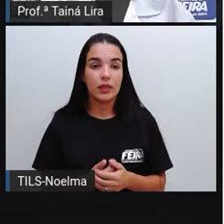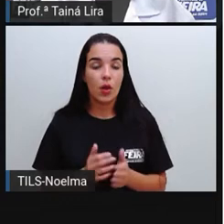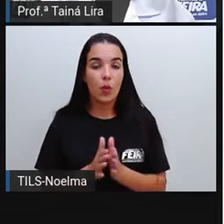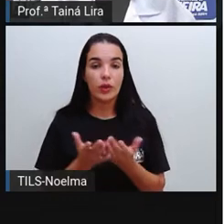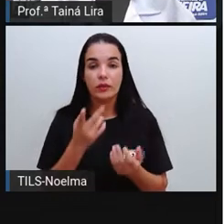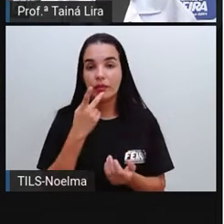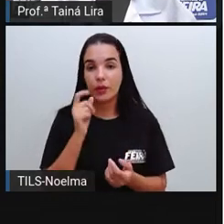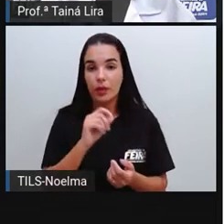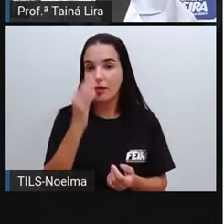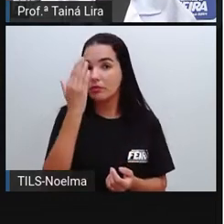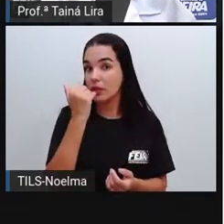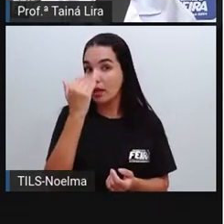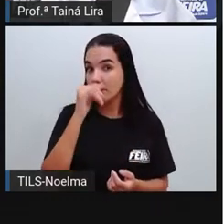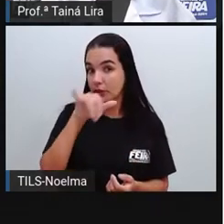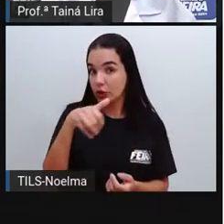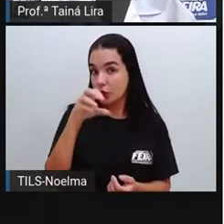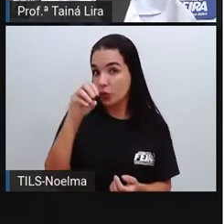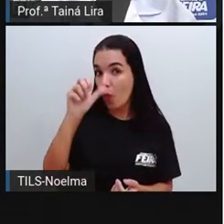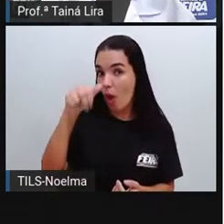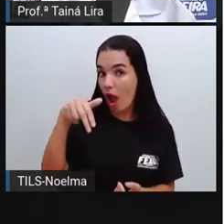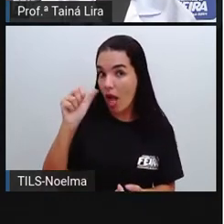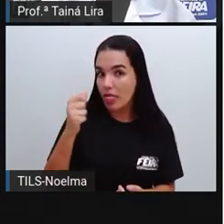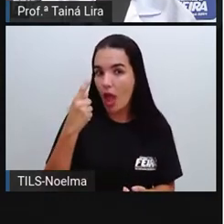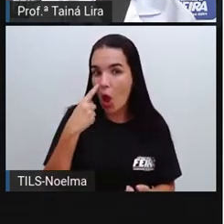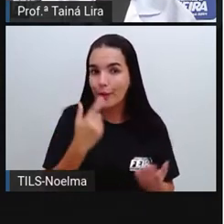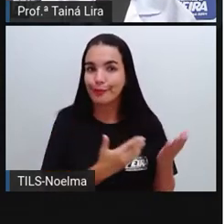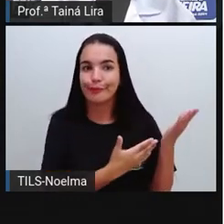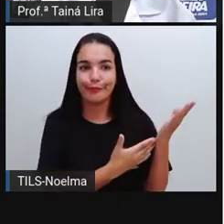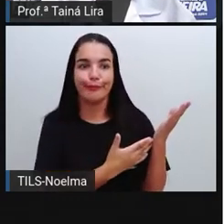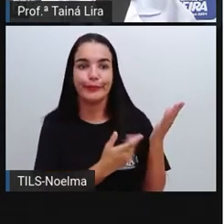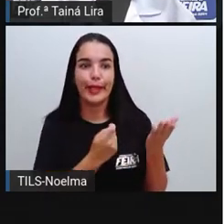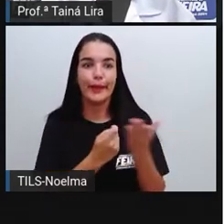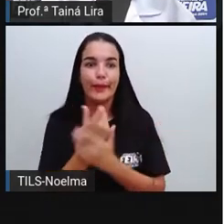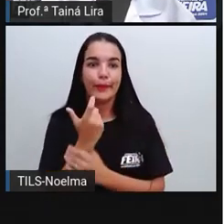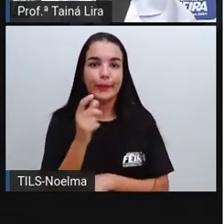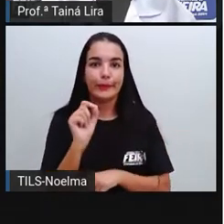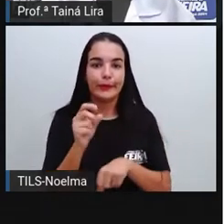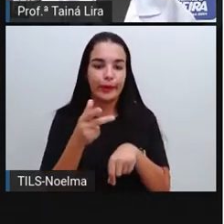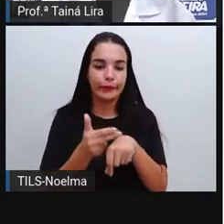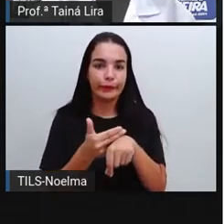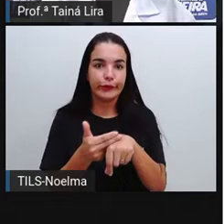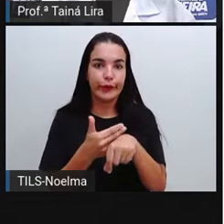de Joana, ela comprou, olha lá, achocolatado, chocolate,